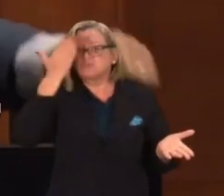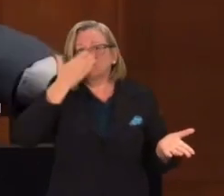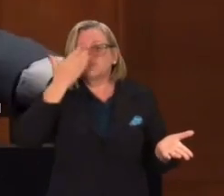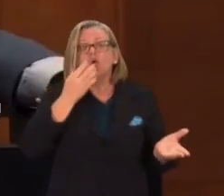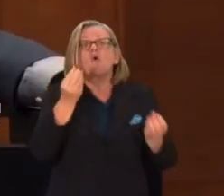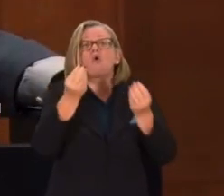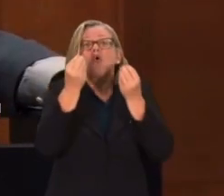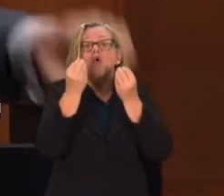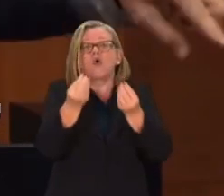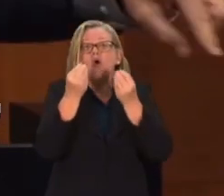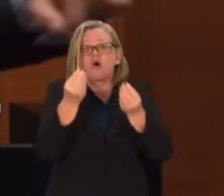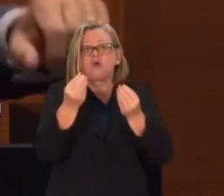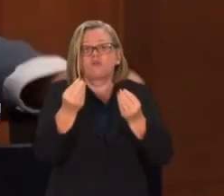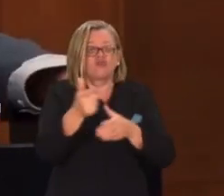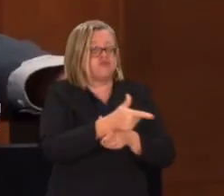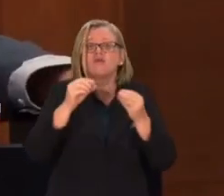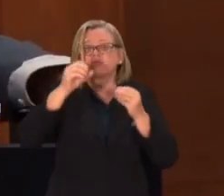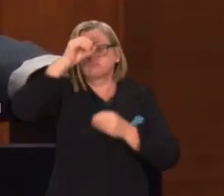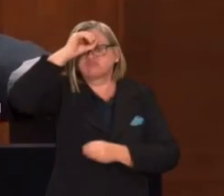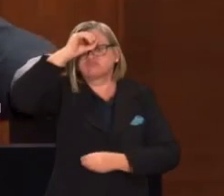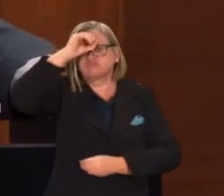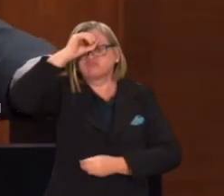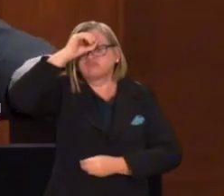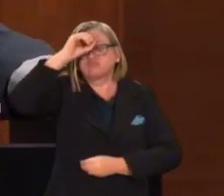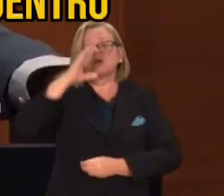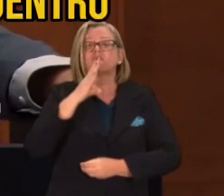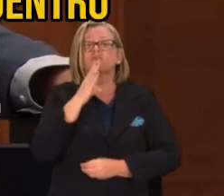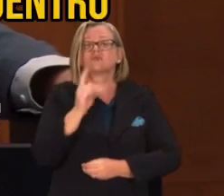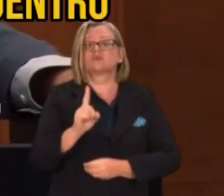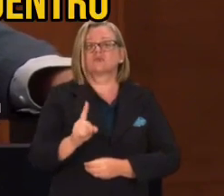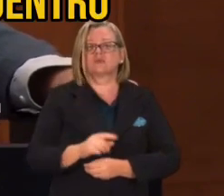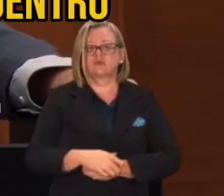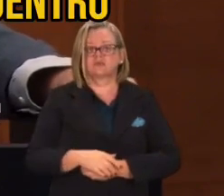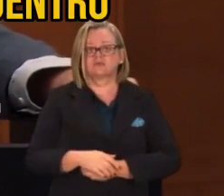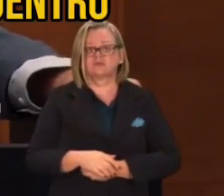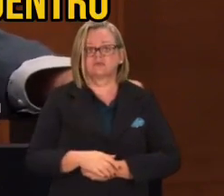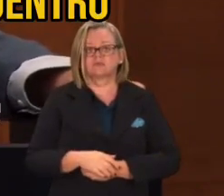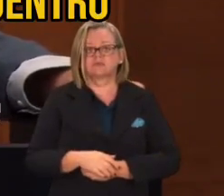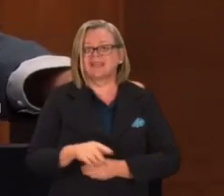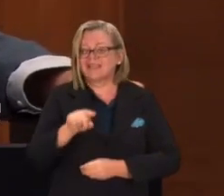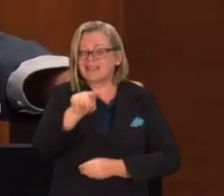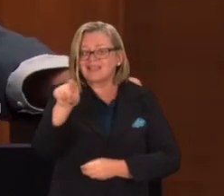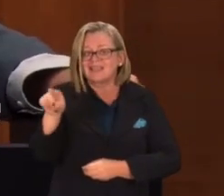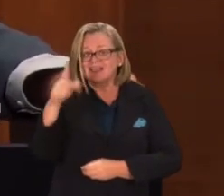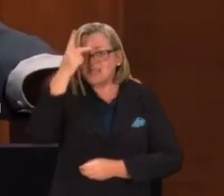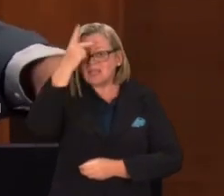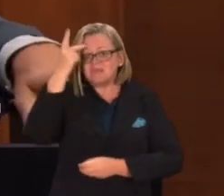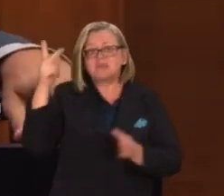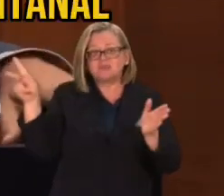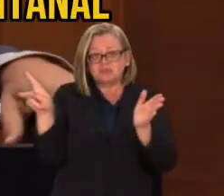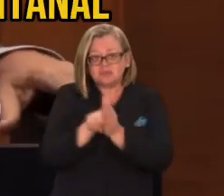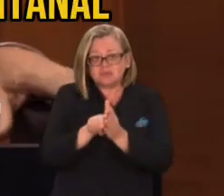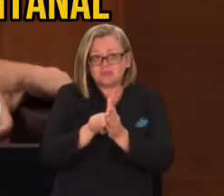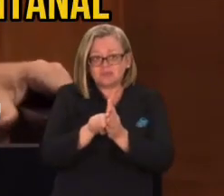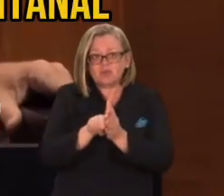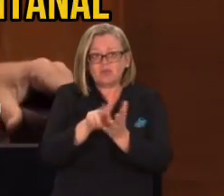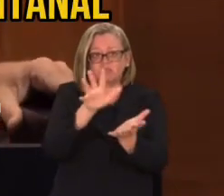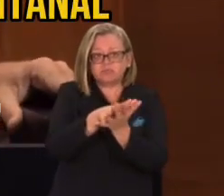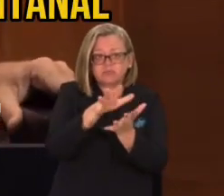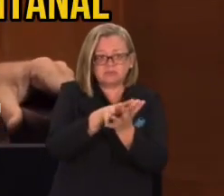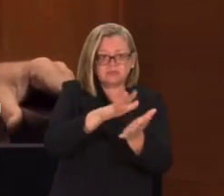combate isso? Se não tiver o pantaneiro junto? O problema do Pantanal hoje é porque tiraram o pantaneiro lá de dentro. Põe o pantaneiro lá dentro que nós vamos resolver o problema